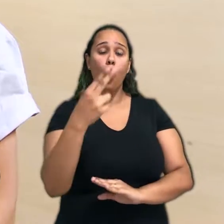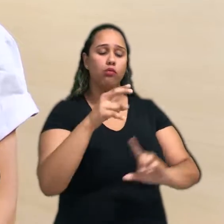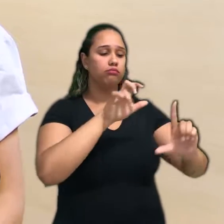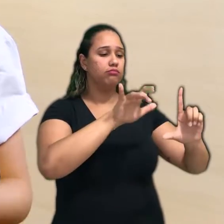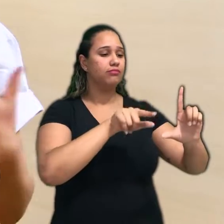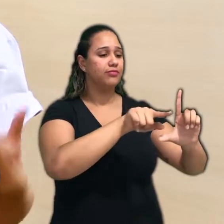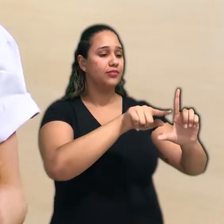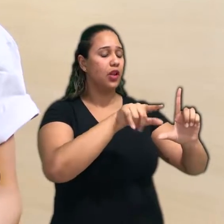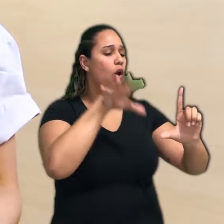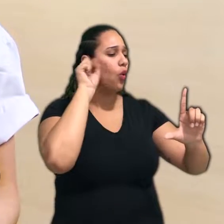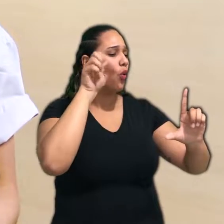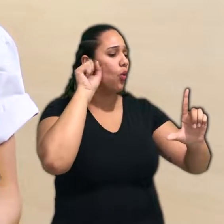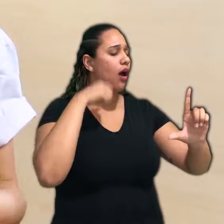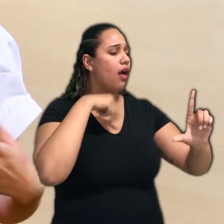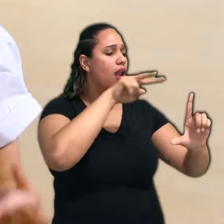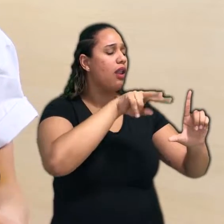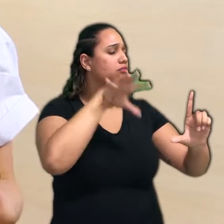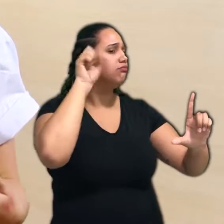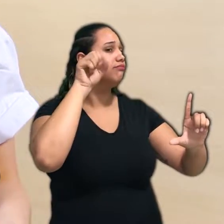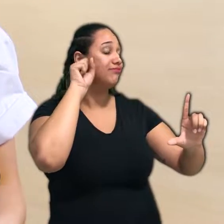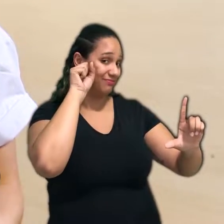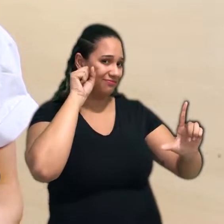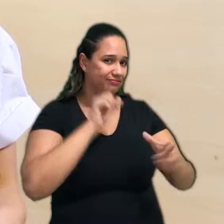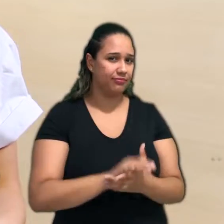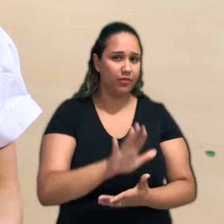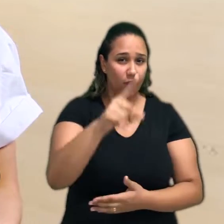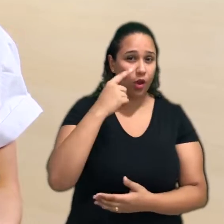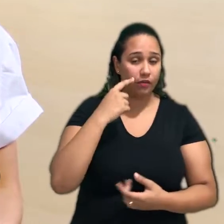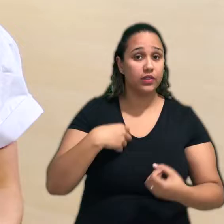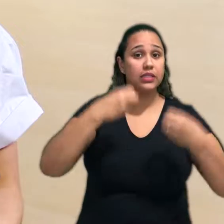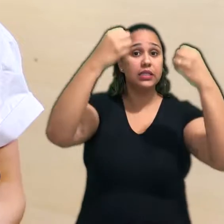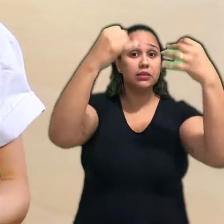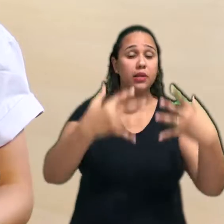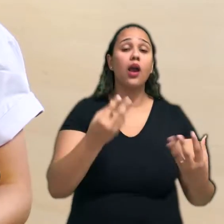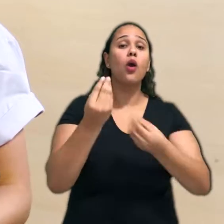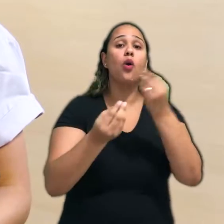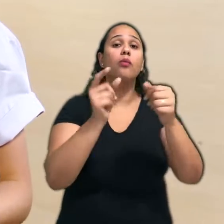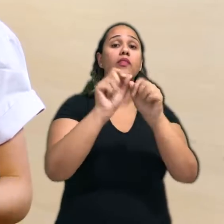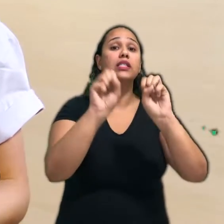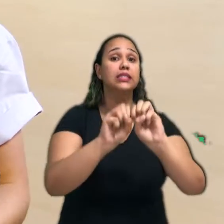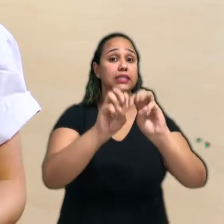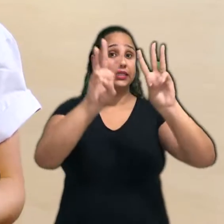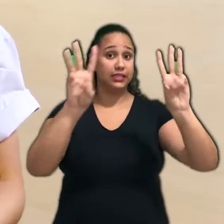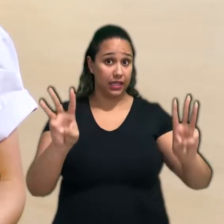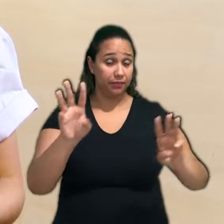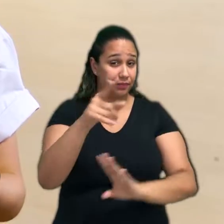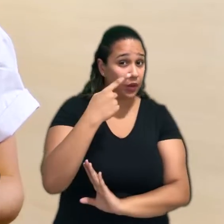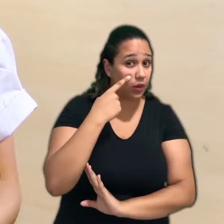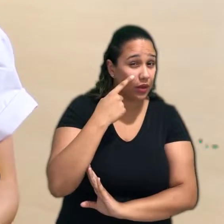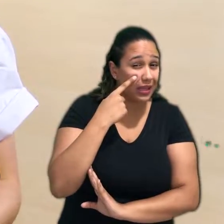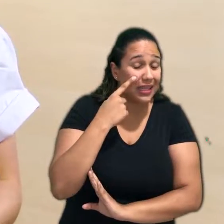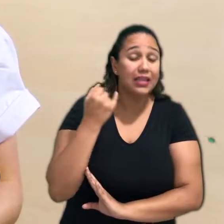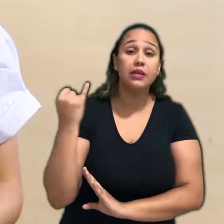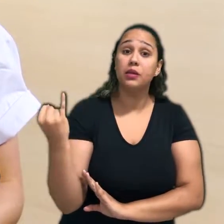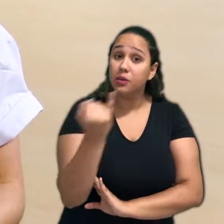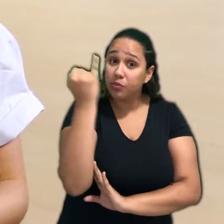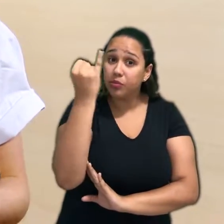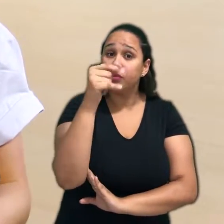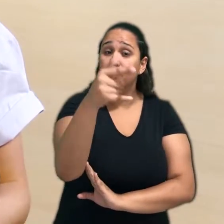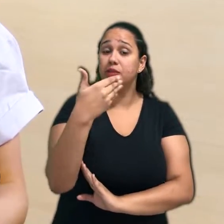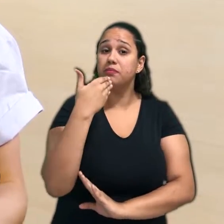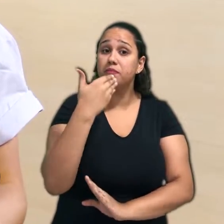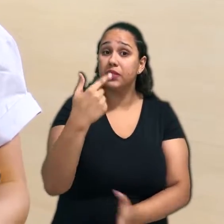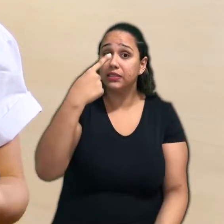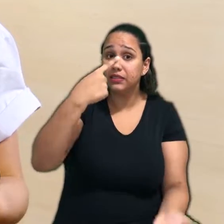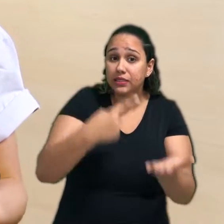E agora, vamos chegar no passo a passo em como solicitar o atendimento específico pelo site. É muito importante que essa solicitação seja feita,